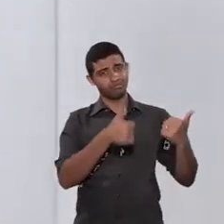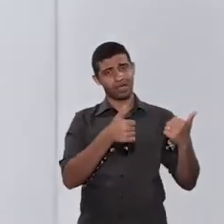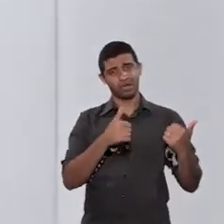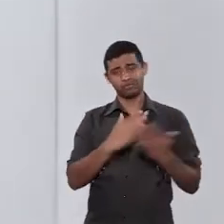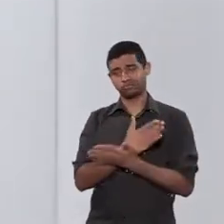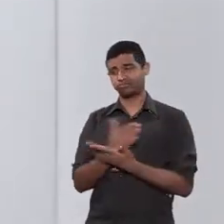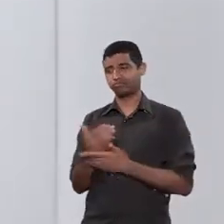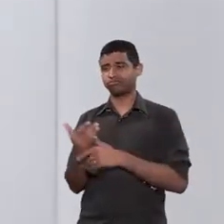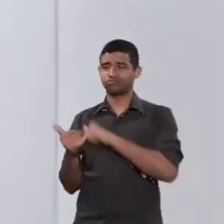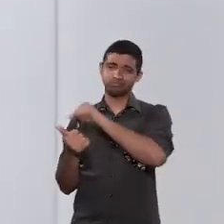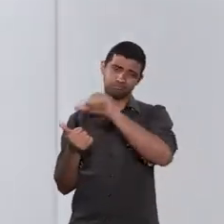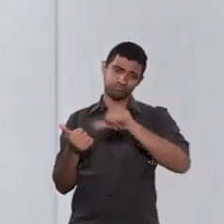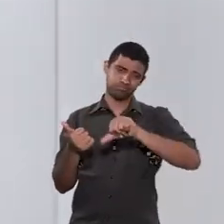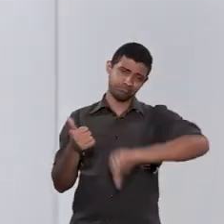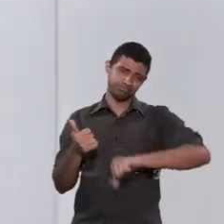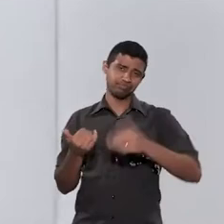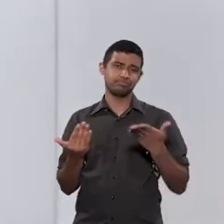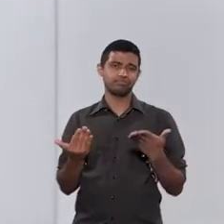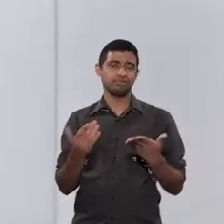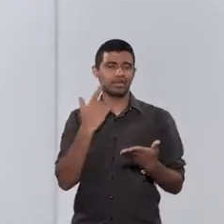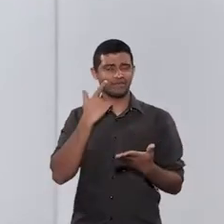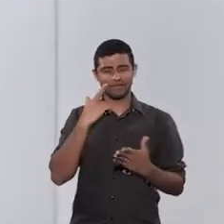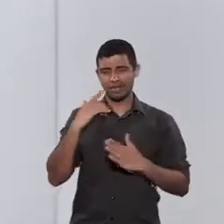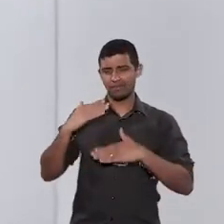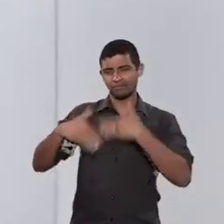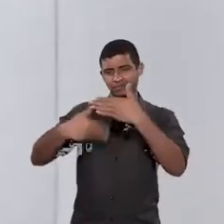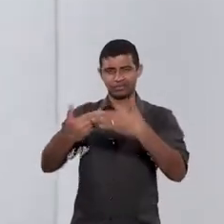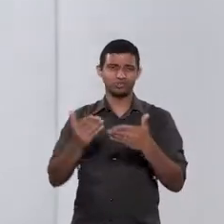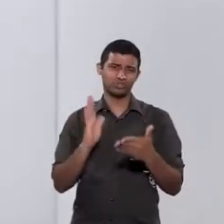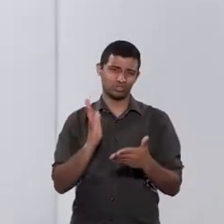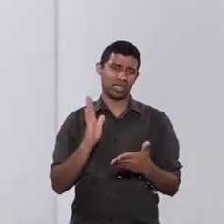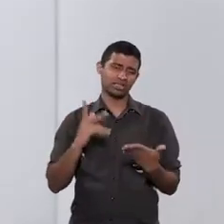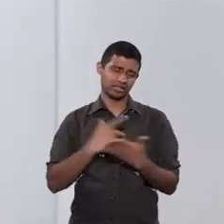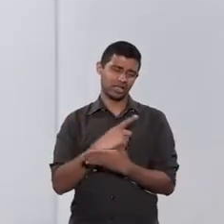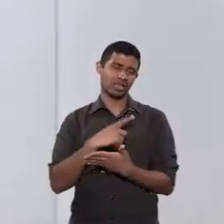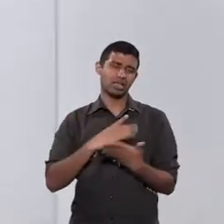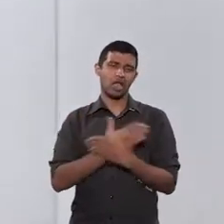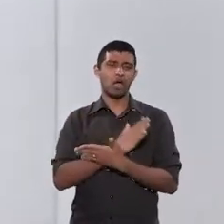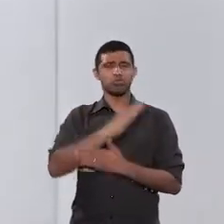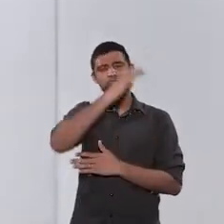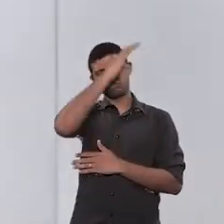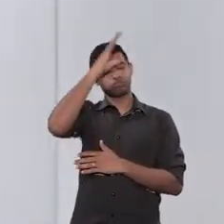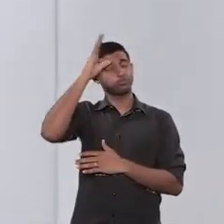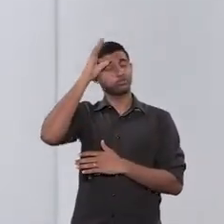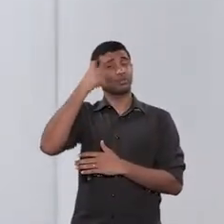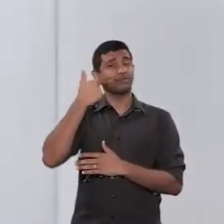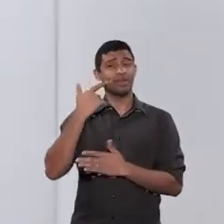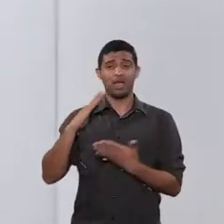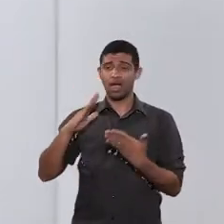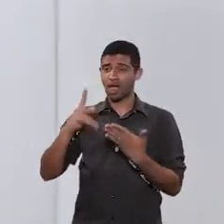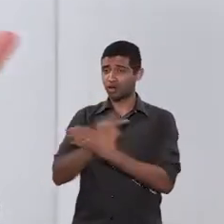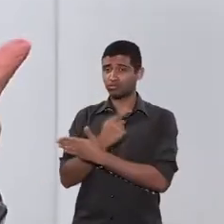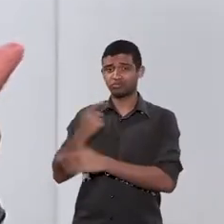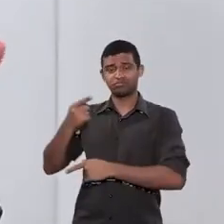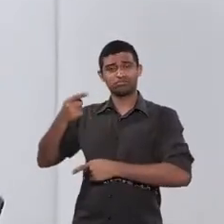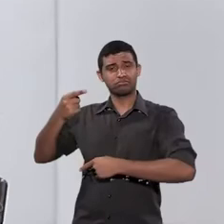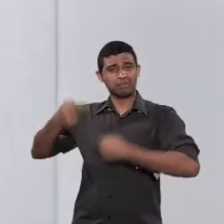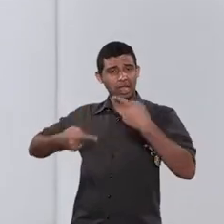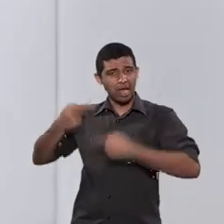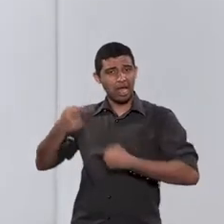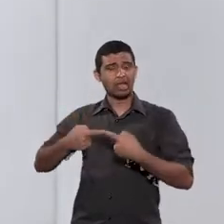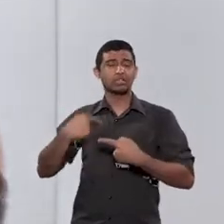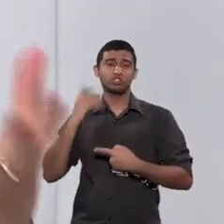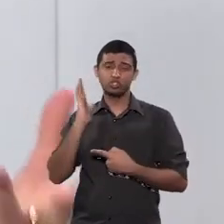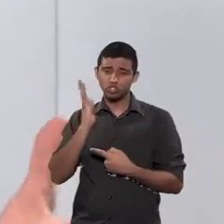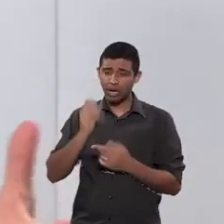mediadores que não se prendem muito a isso e que levam a mediação. Eu já tive clientes em mediação judicial que foram vários encontros